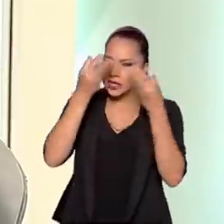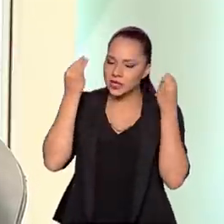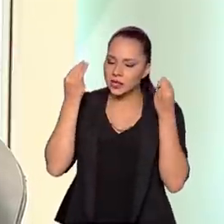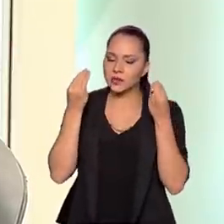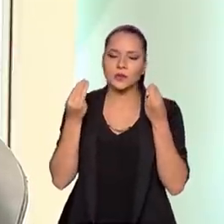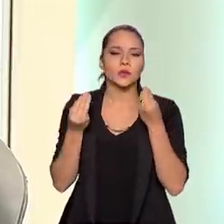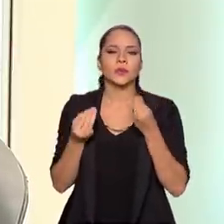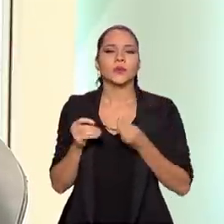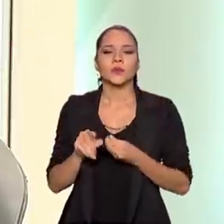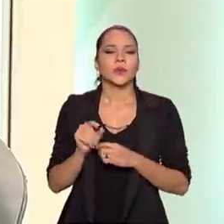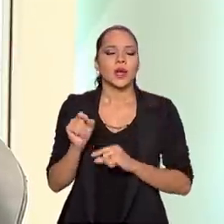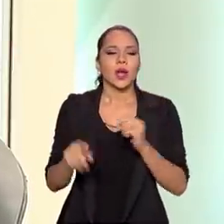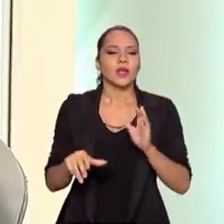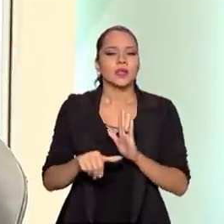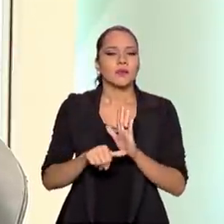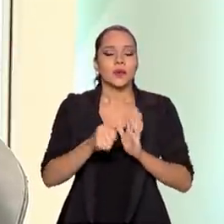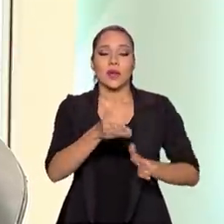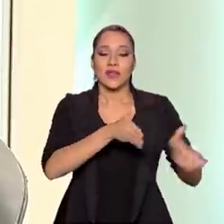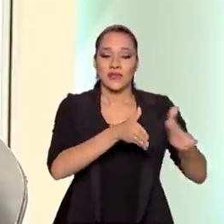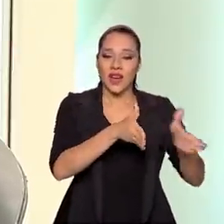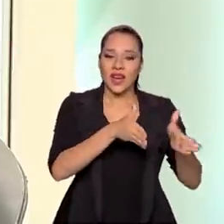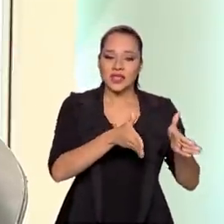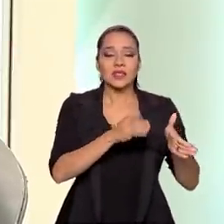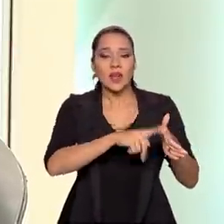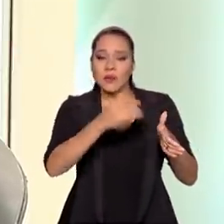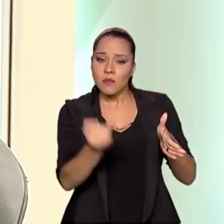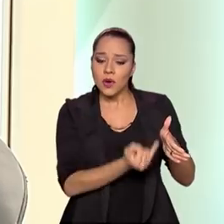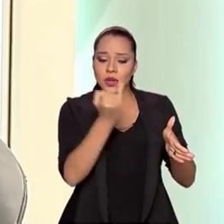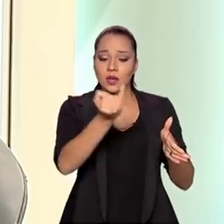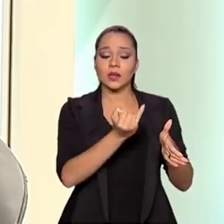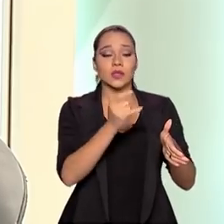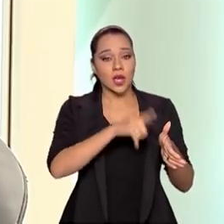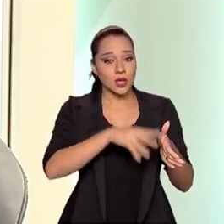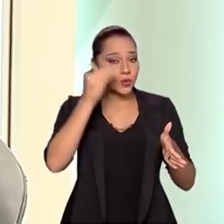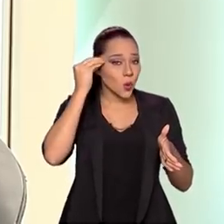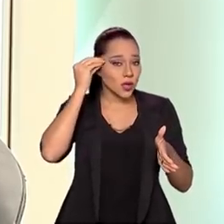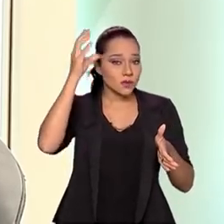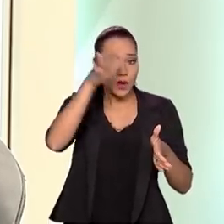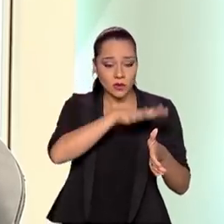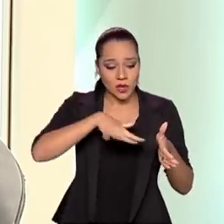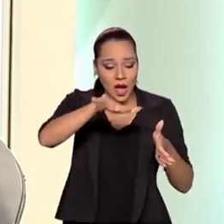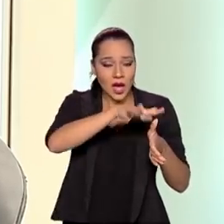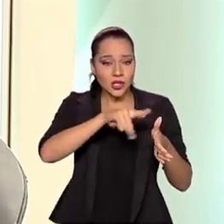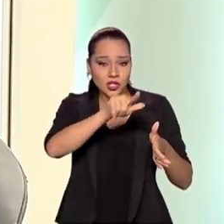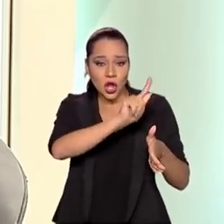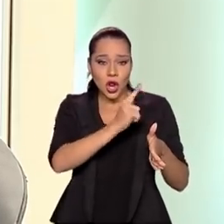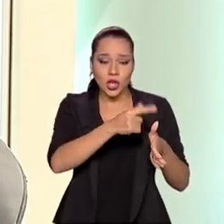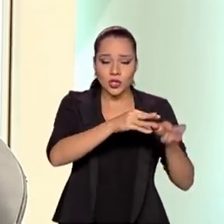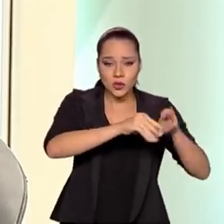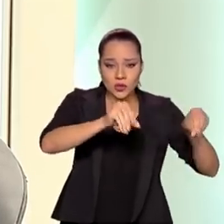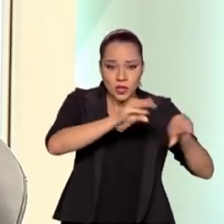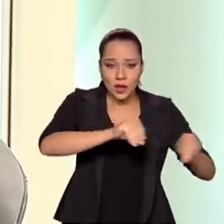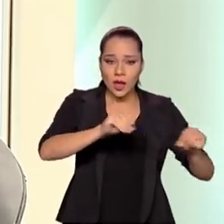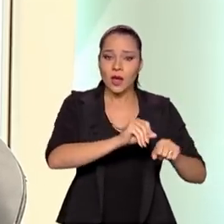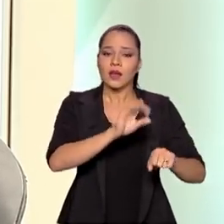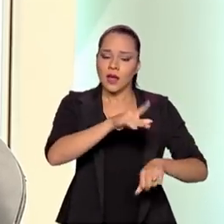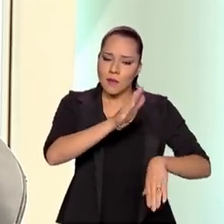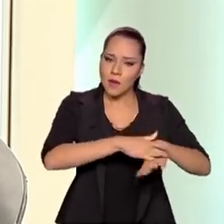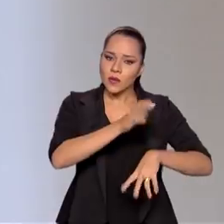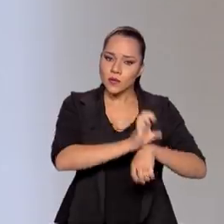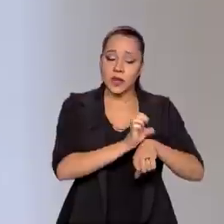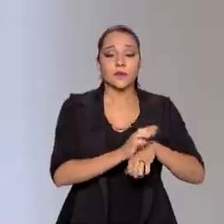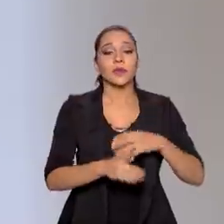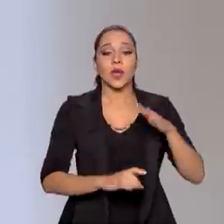exatamente nessa primeira fase que é imprescindível, que é a do conhecimento geológico e quem faz isso é o Estado. Nós temos uma